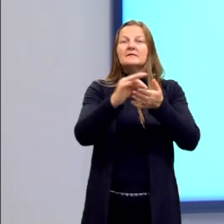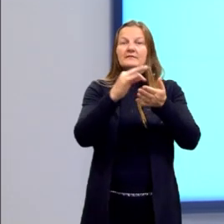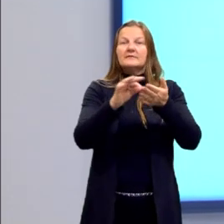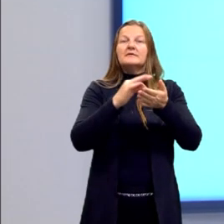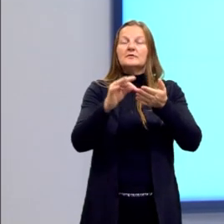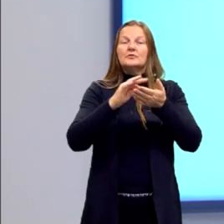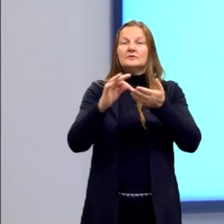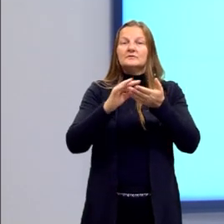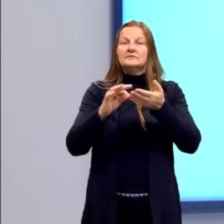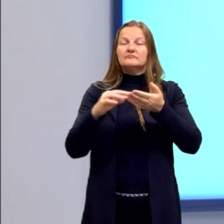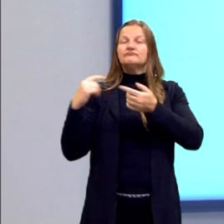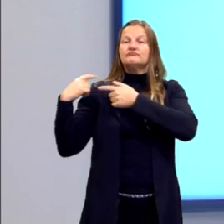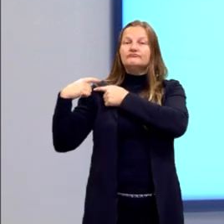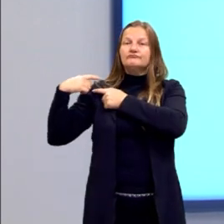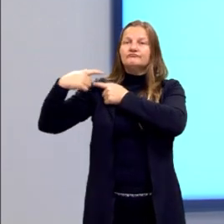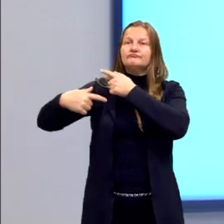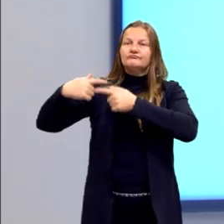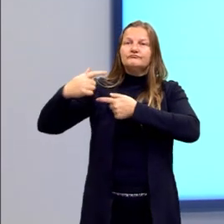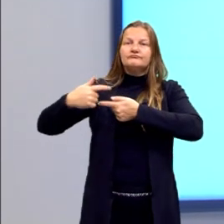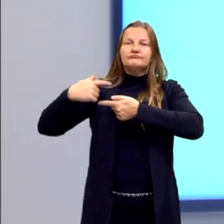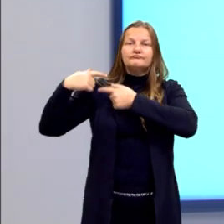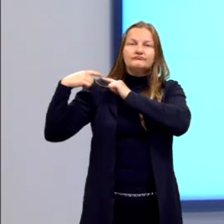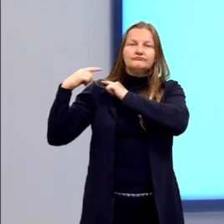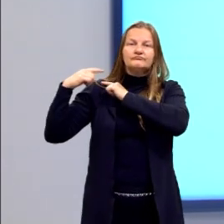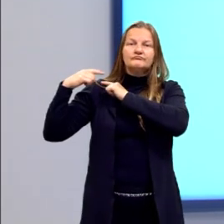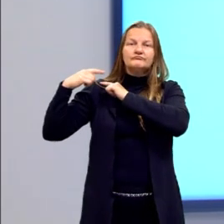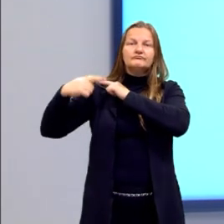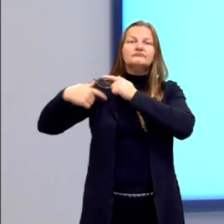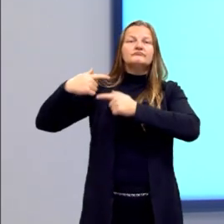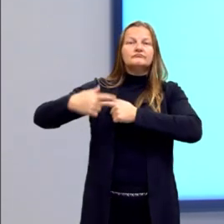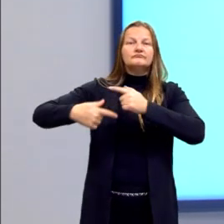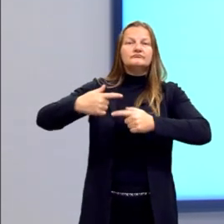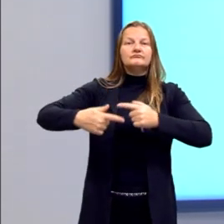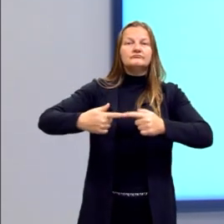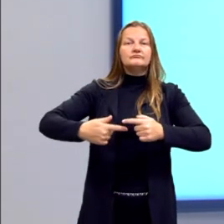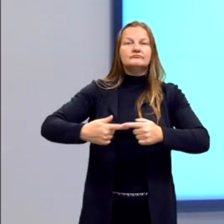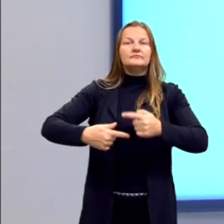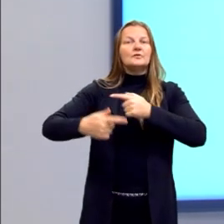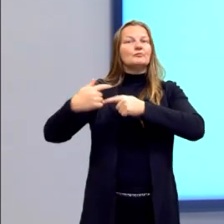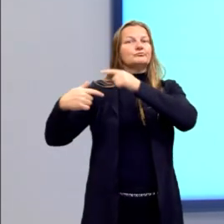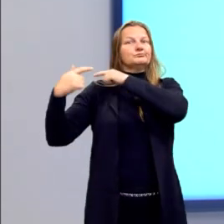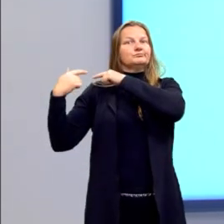hereditariedade. Nós ouvimos bastante falar em genética.